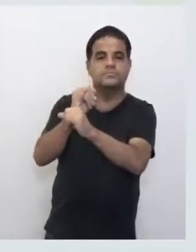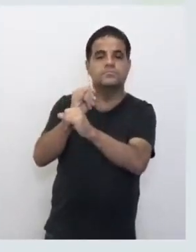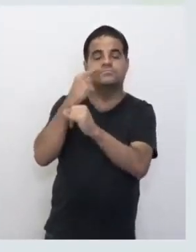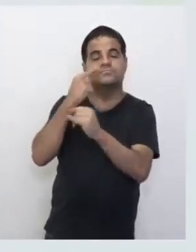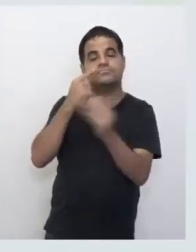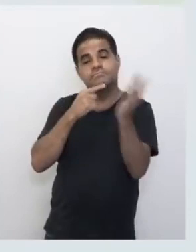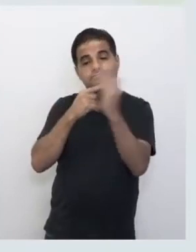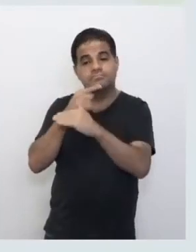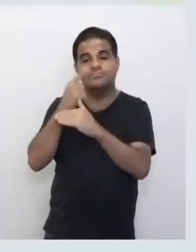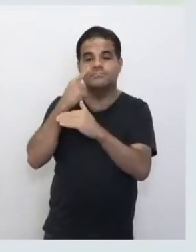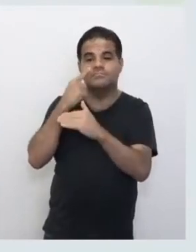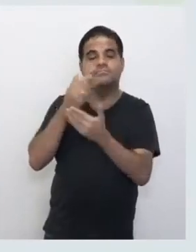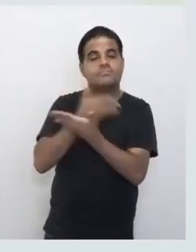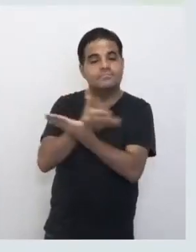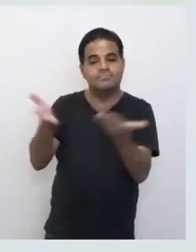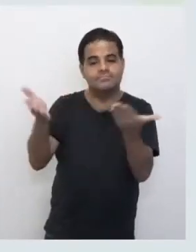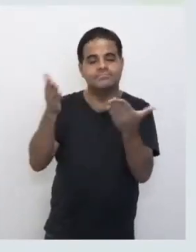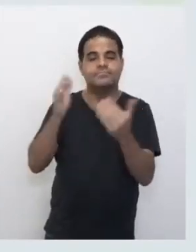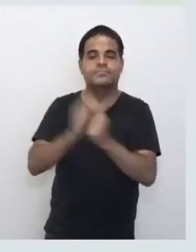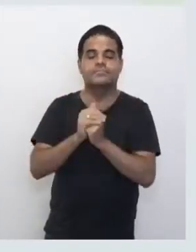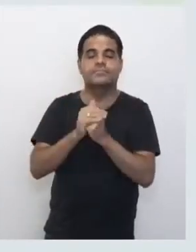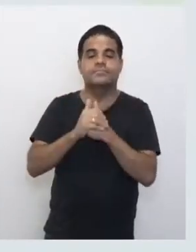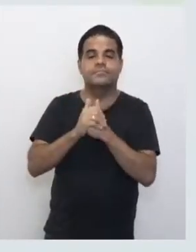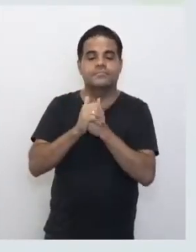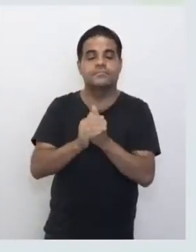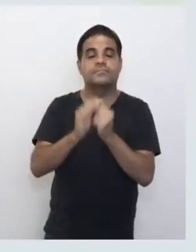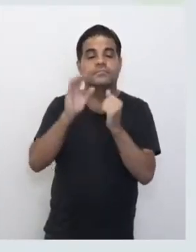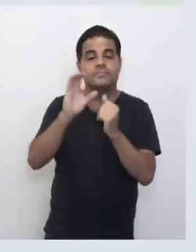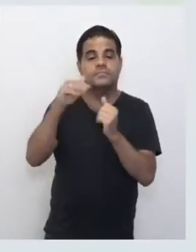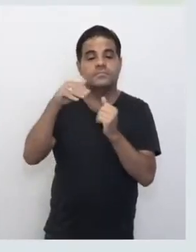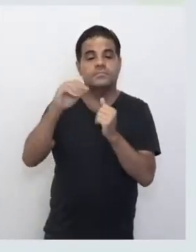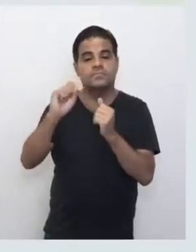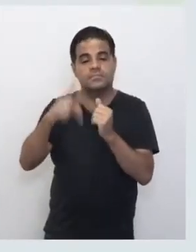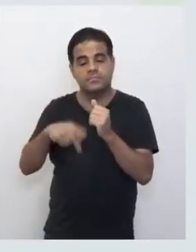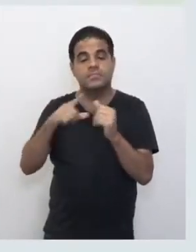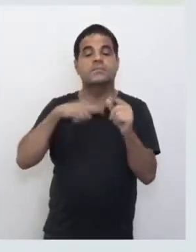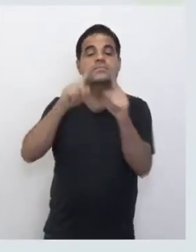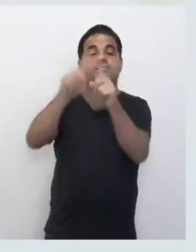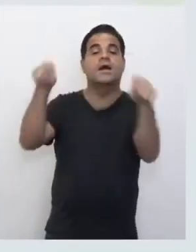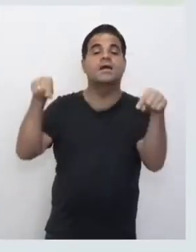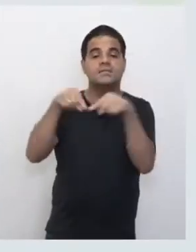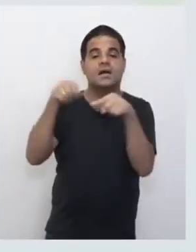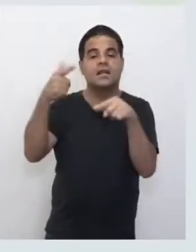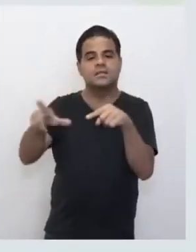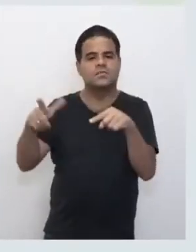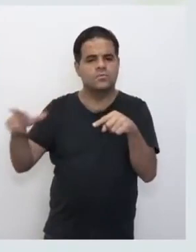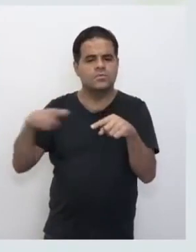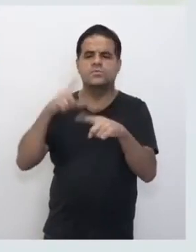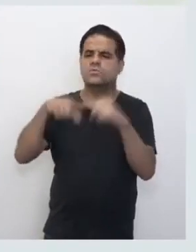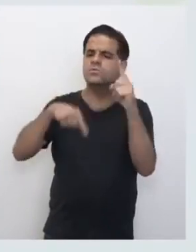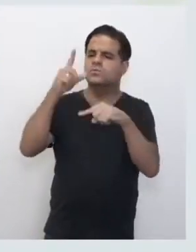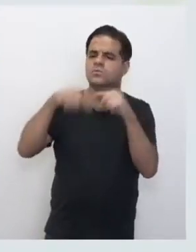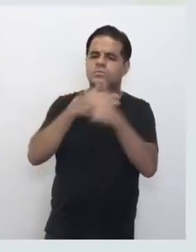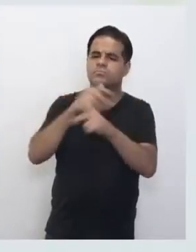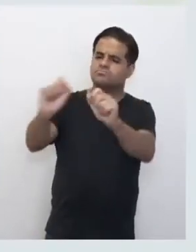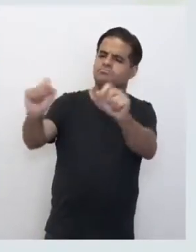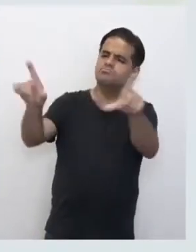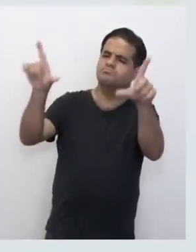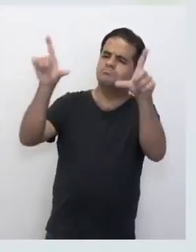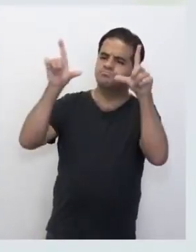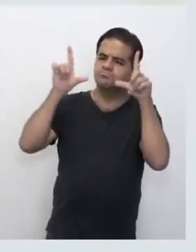para o Outros. Então, no CMSP, além das salas, nós também temos outros recursos. Vou até dar um zoom aqui